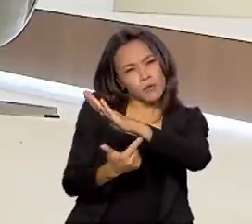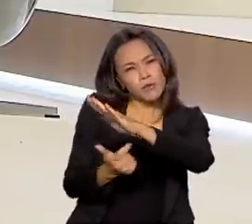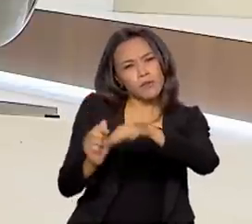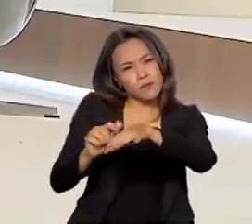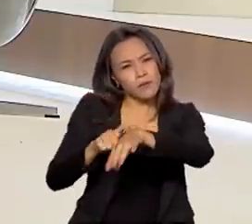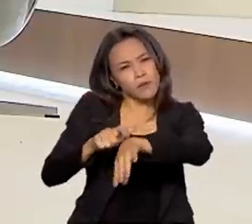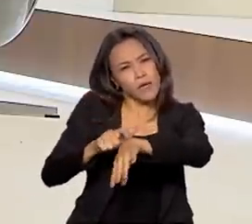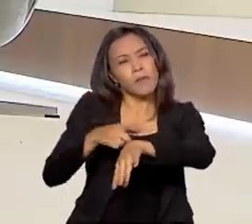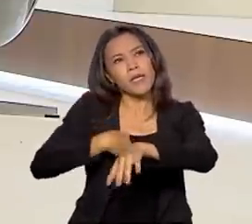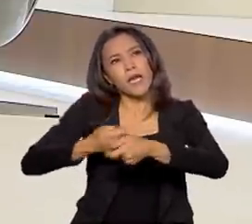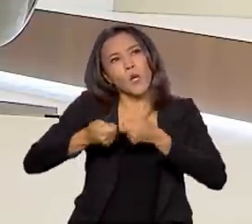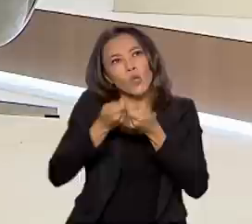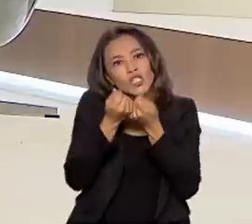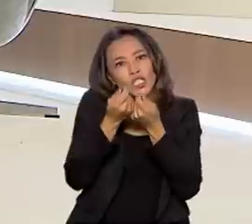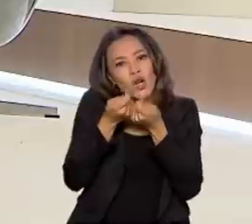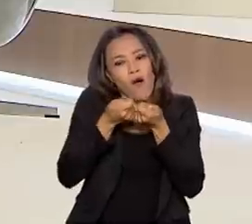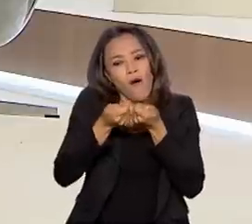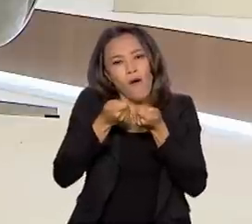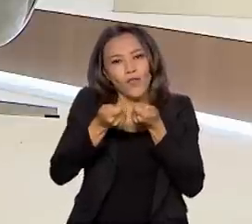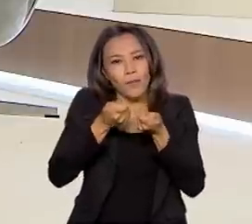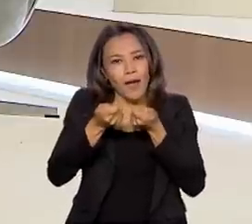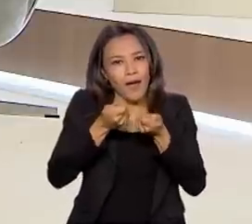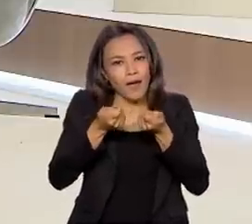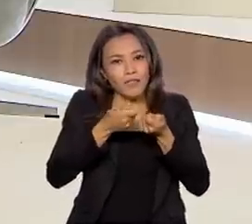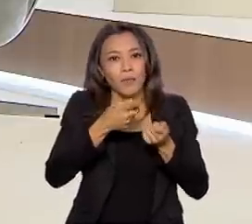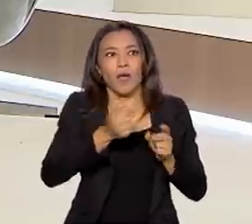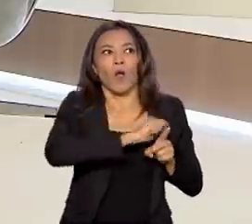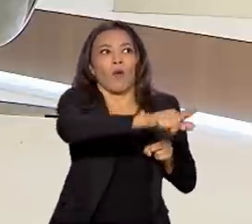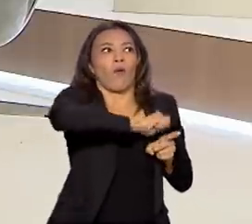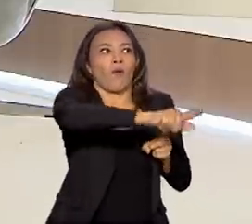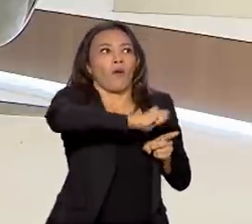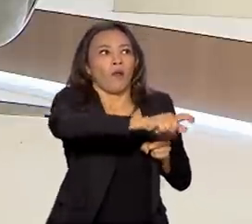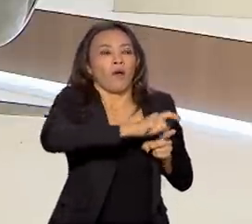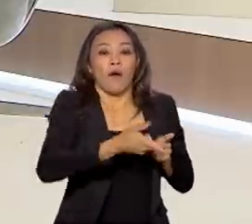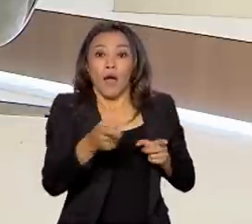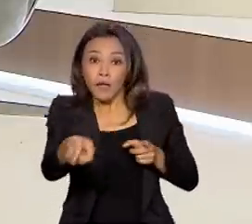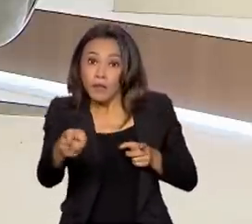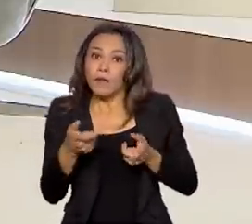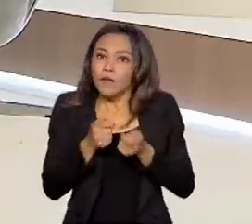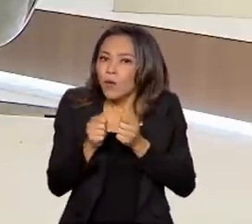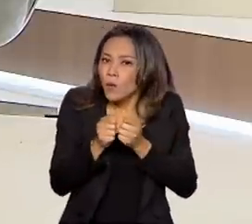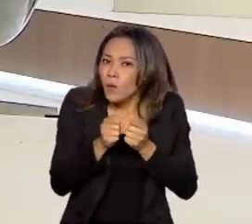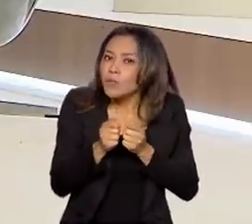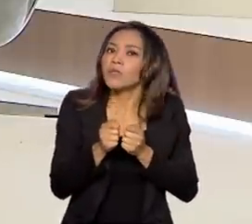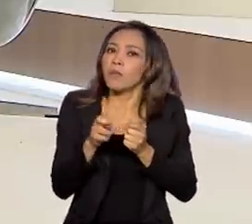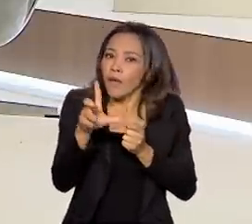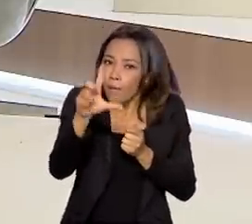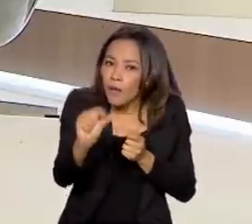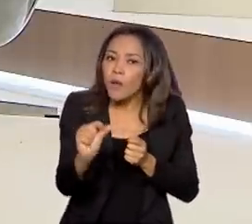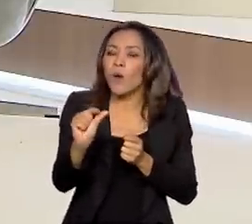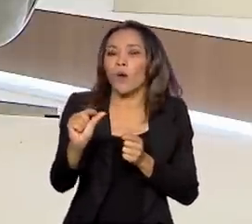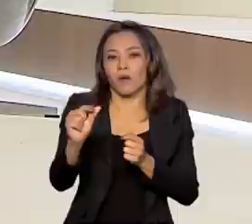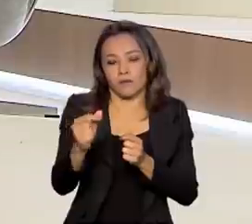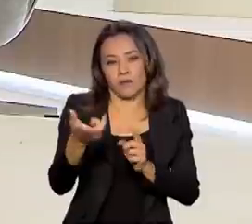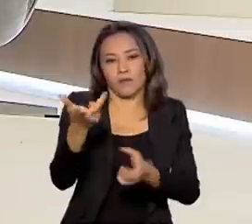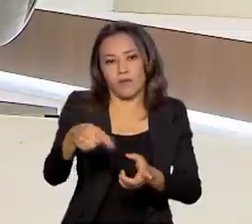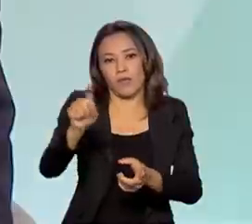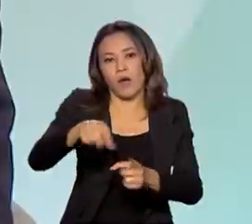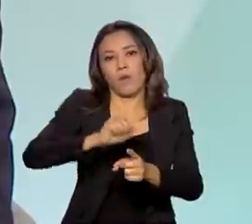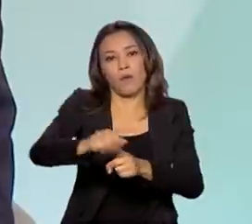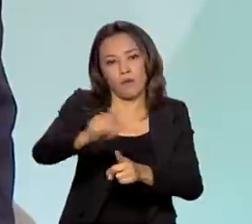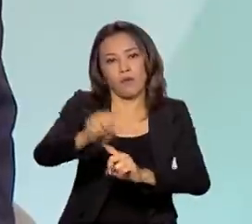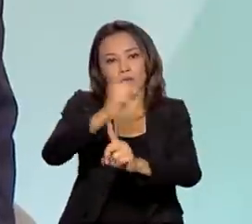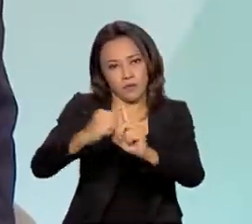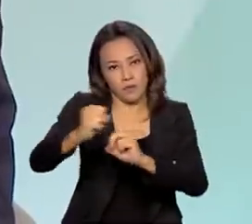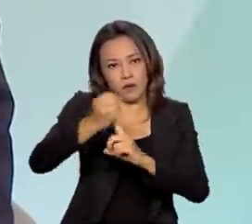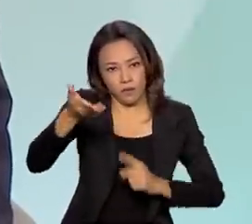economizariam uma parte do que elas pagam no aluguel. Exato. Então, o que nós pretendemos? Para caracterizar o